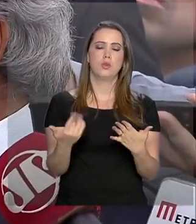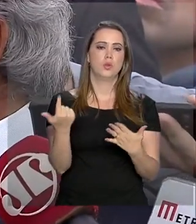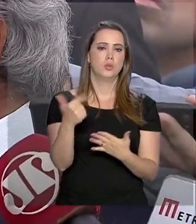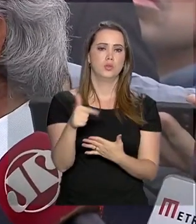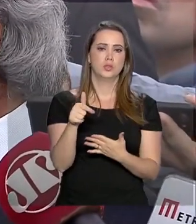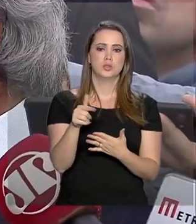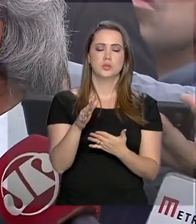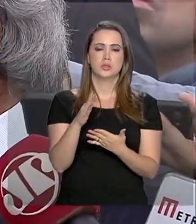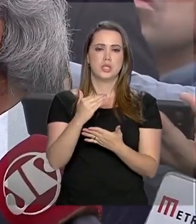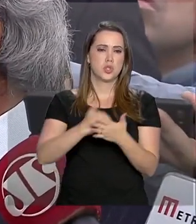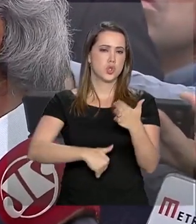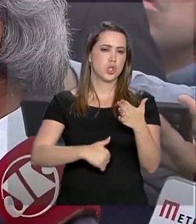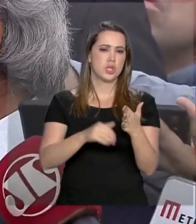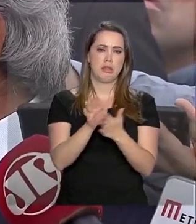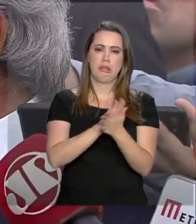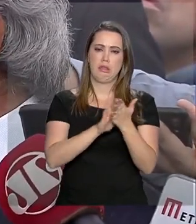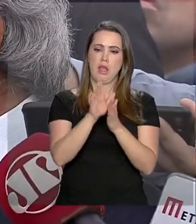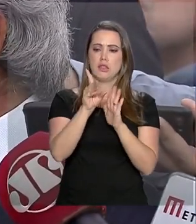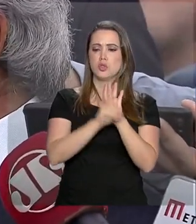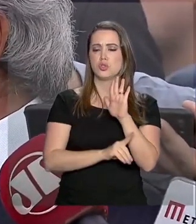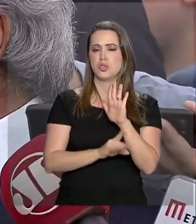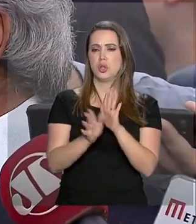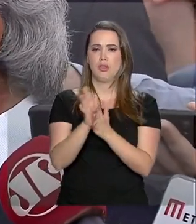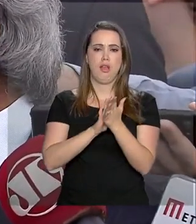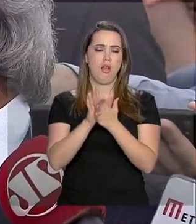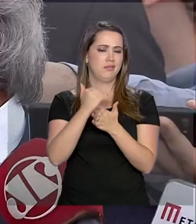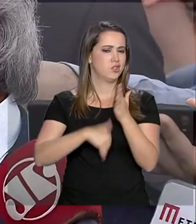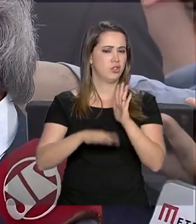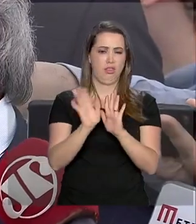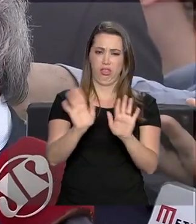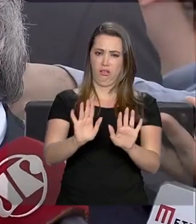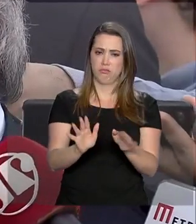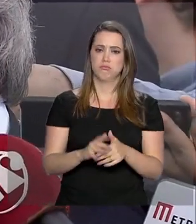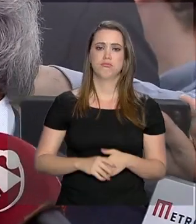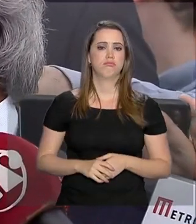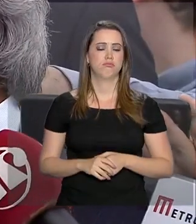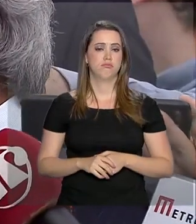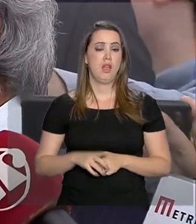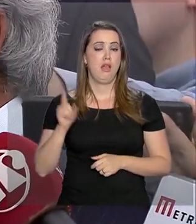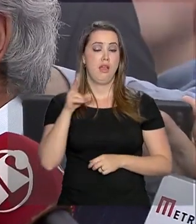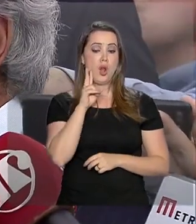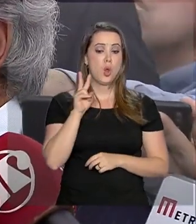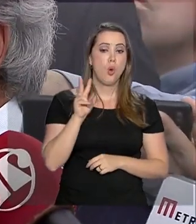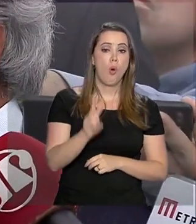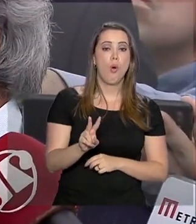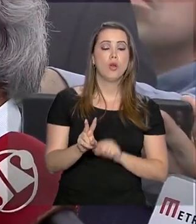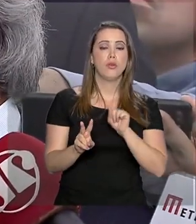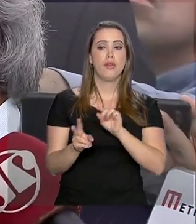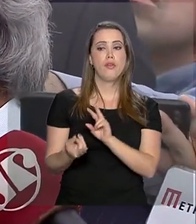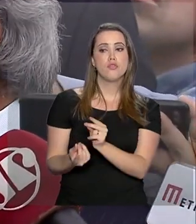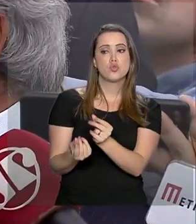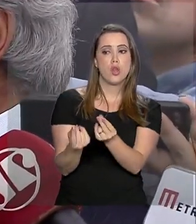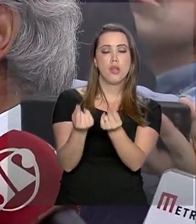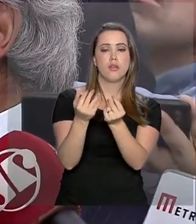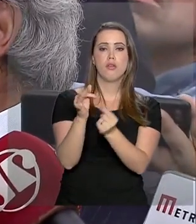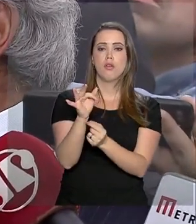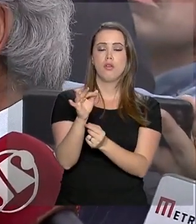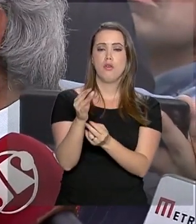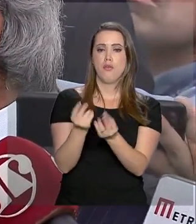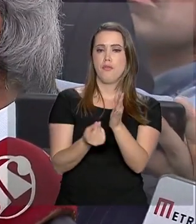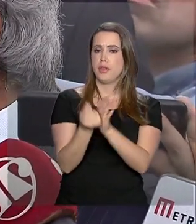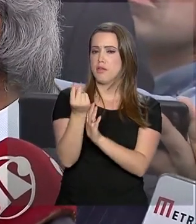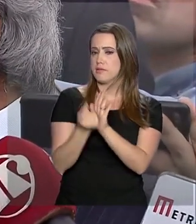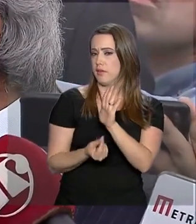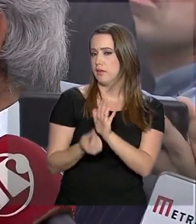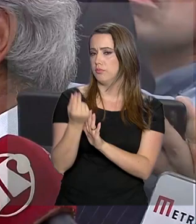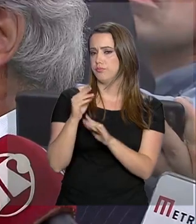está mexendo em nada de trabalhismo, direito de trabalho, não está mexendo em absolutamente nada. Ela está olhando para o aspecto financeiro e abrindo